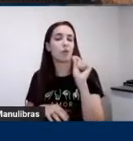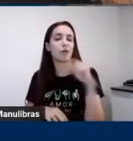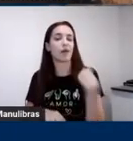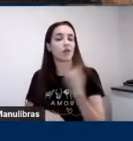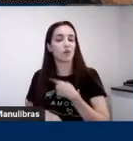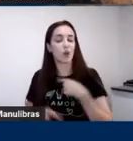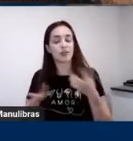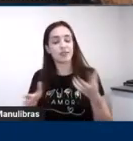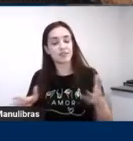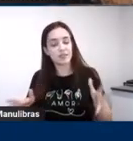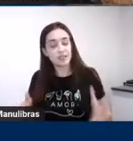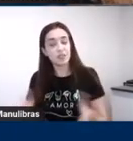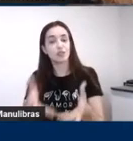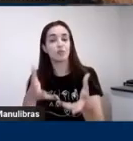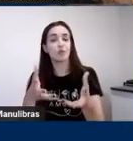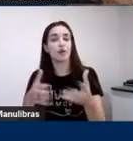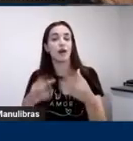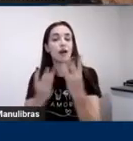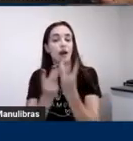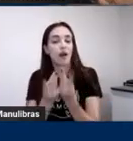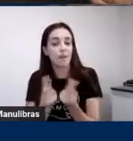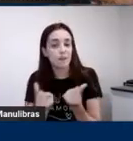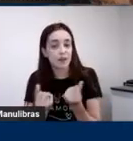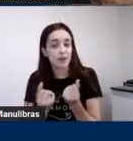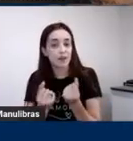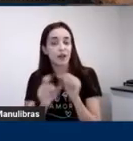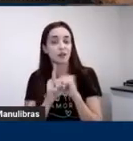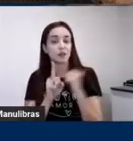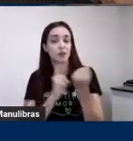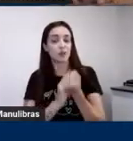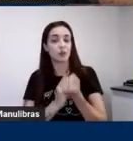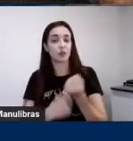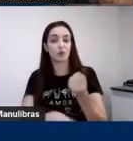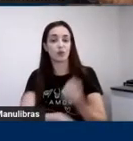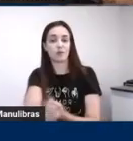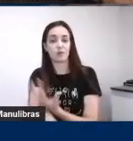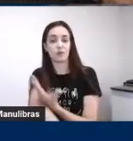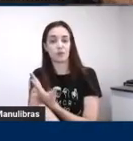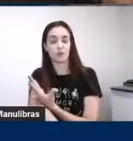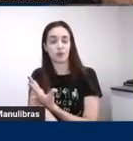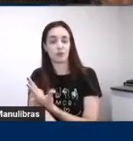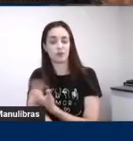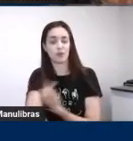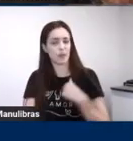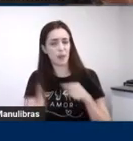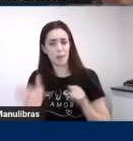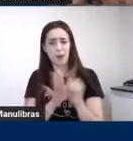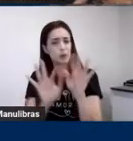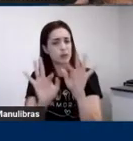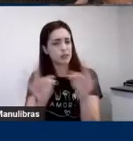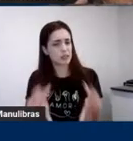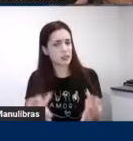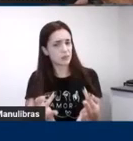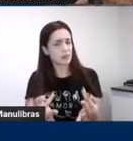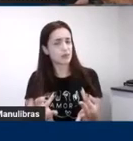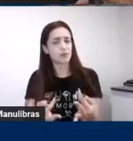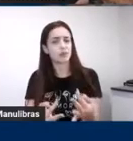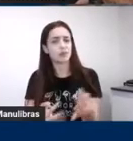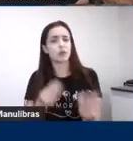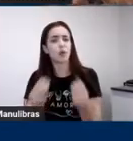socioemocional. E a minha pergunta é simples. Como que você está?